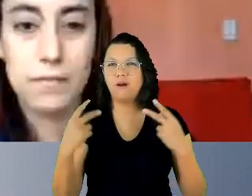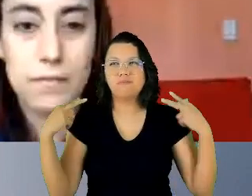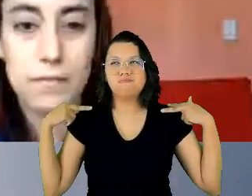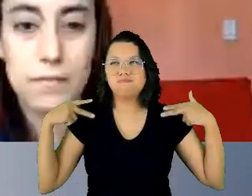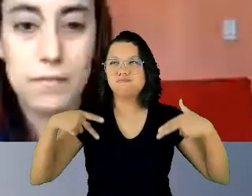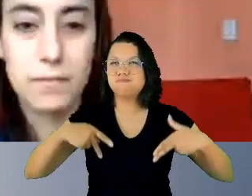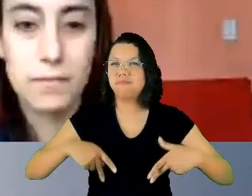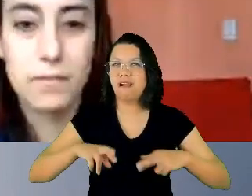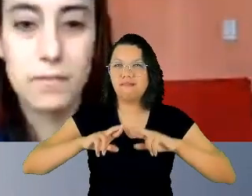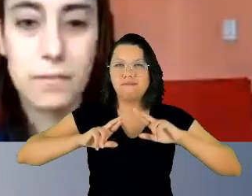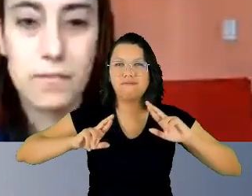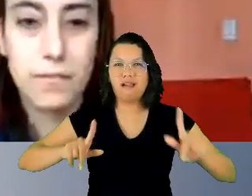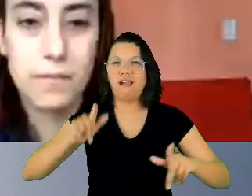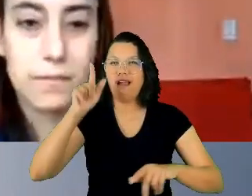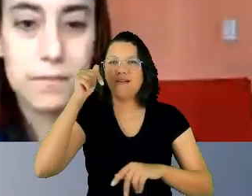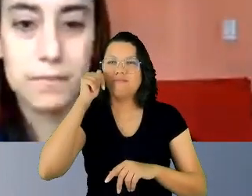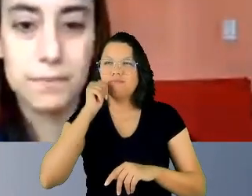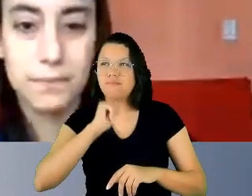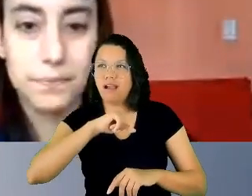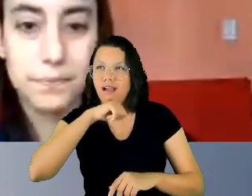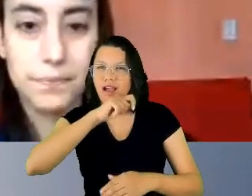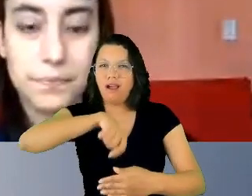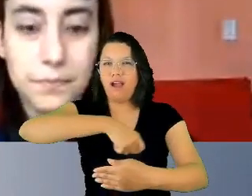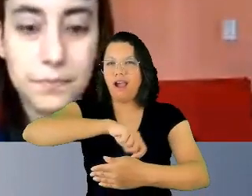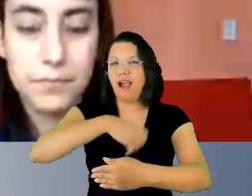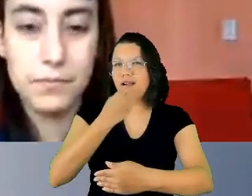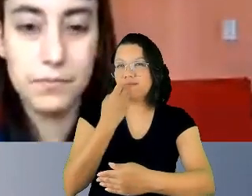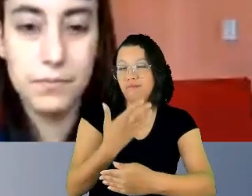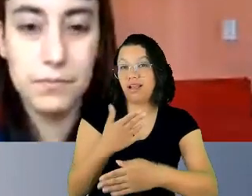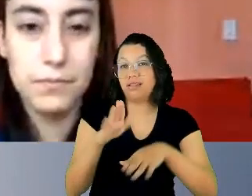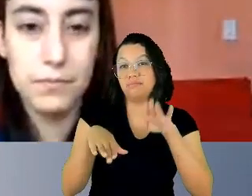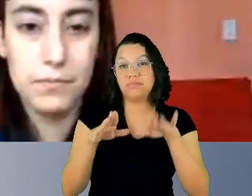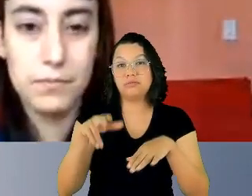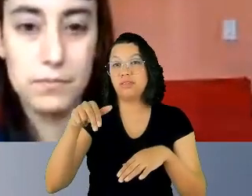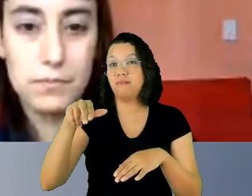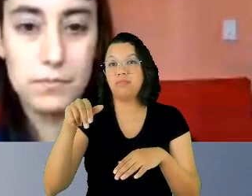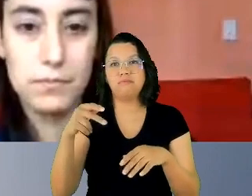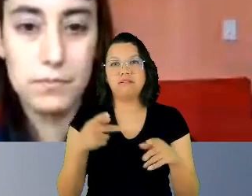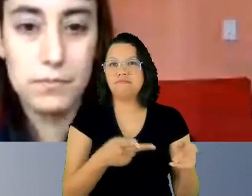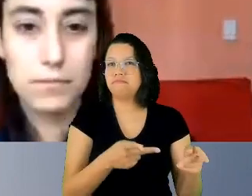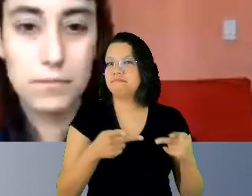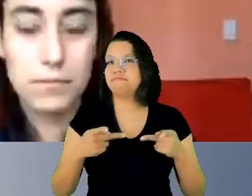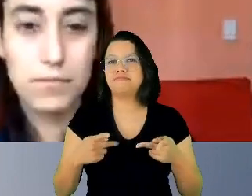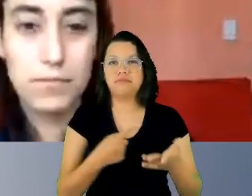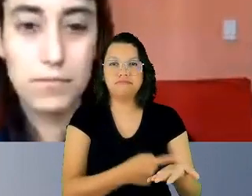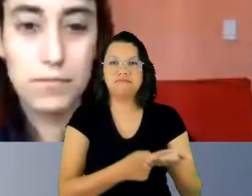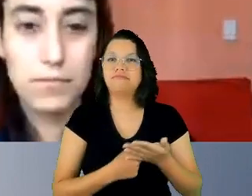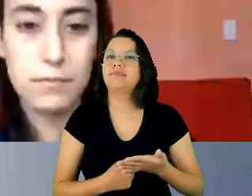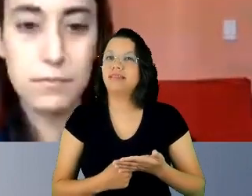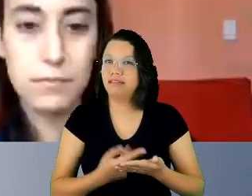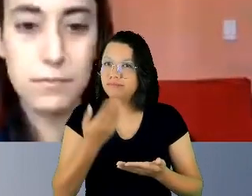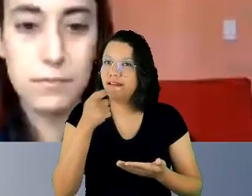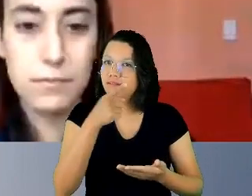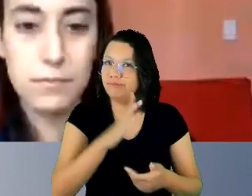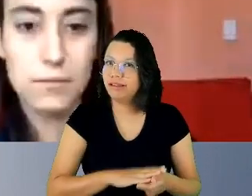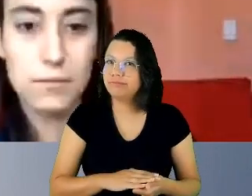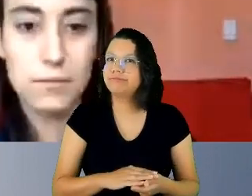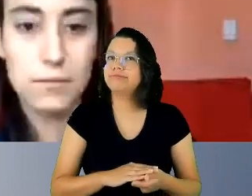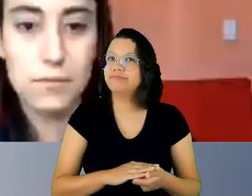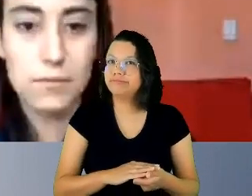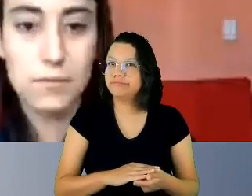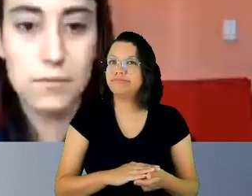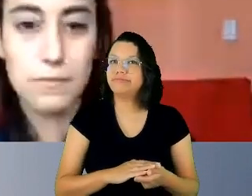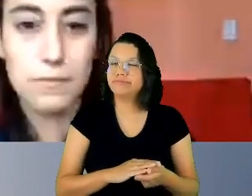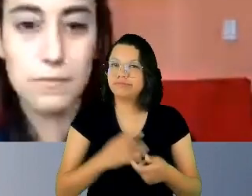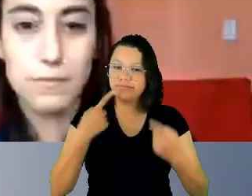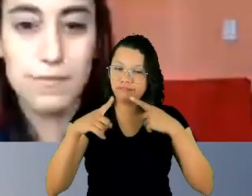muito bem, apesar de eu nunca ter sido convidado para comer a comida dela, então já fica aqui o meu protesto. É uma pessoa de um humor